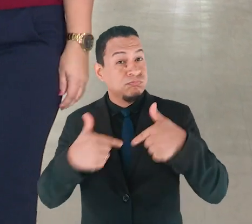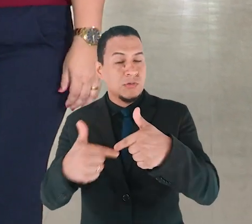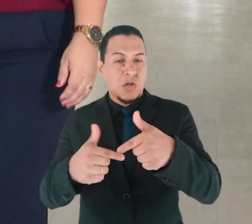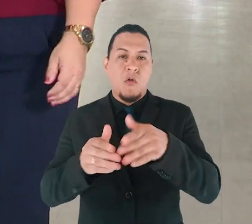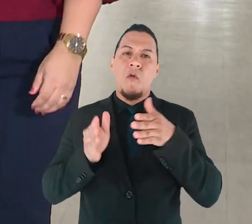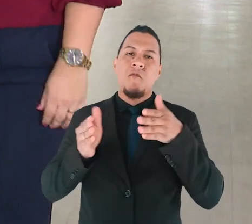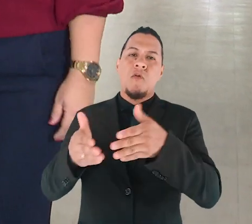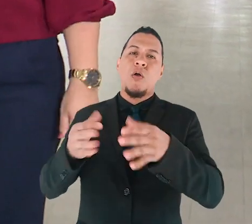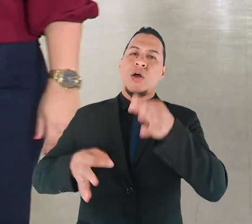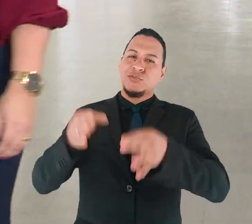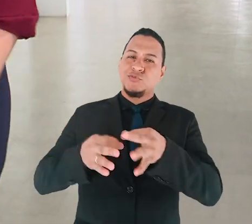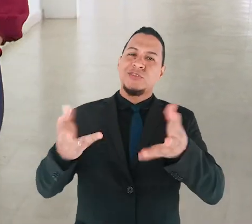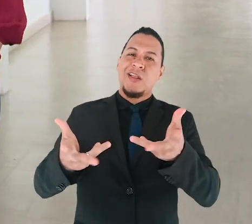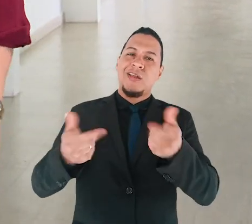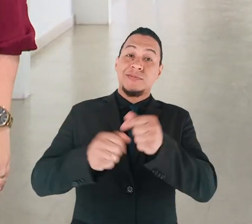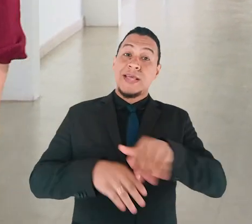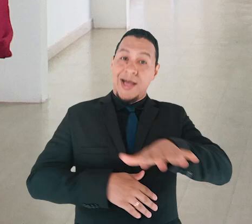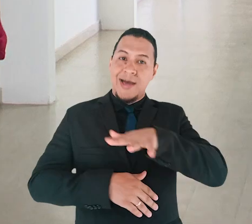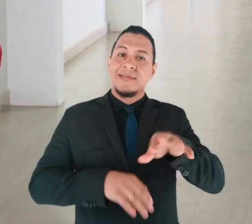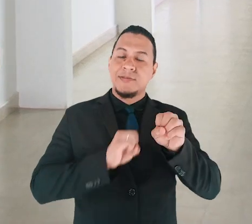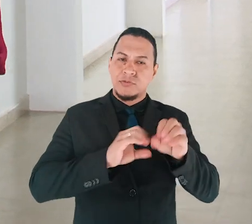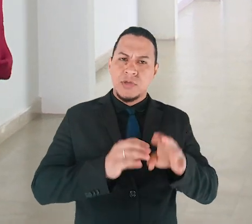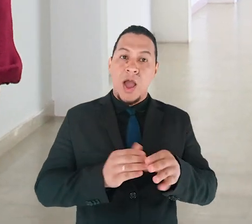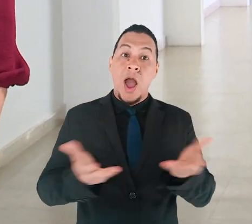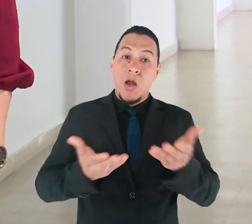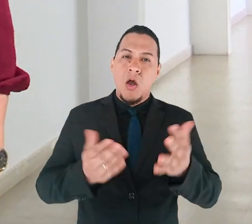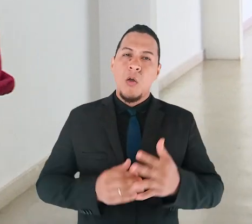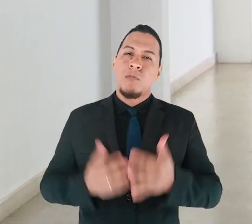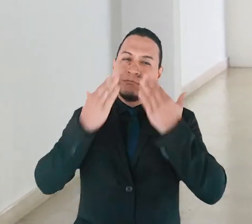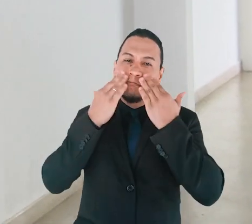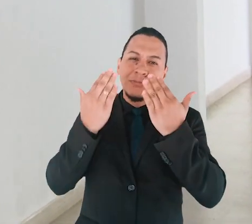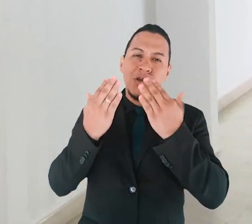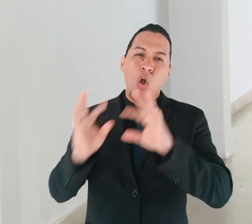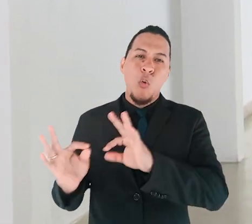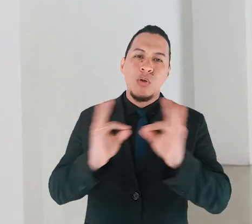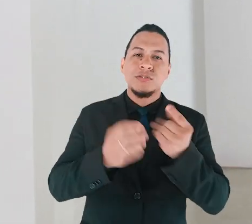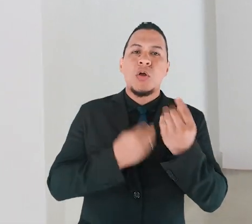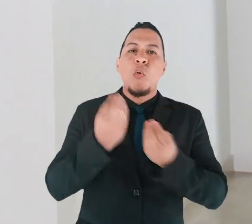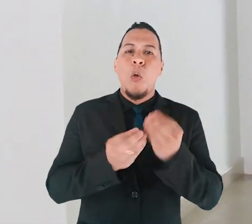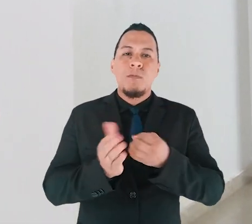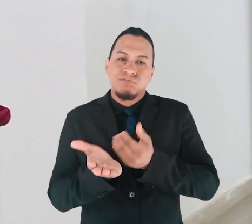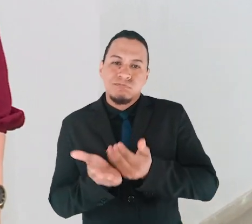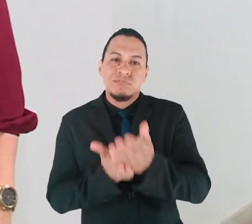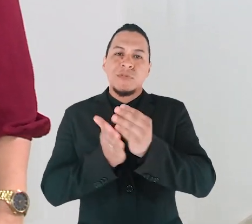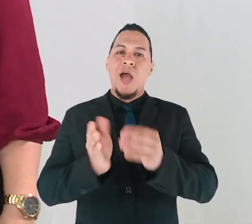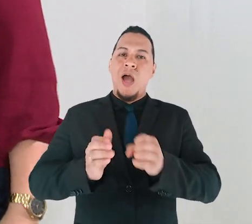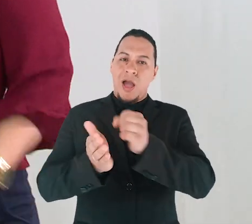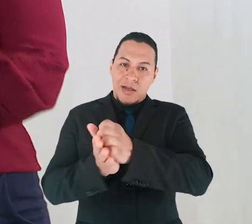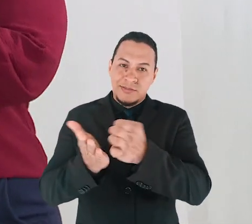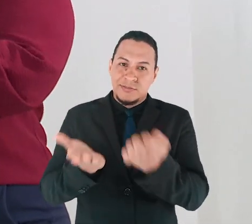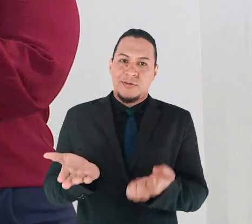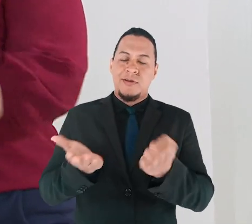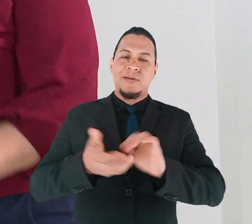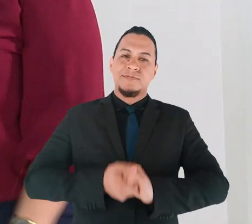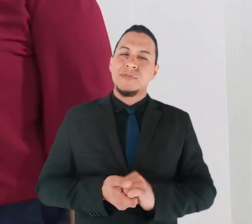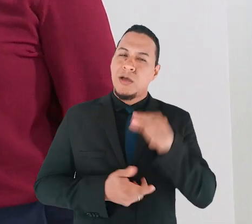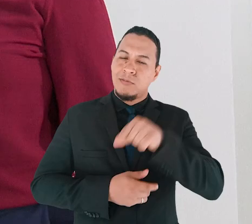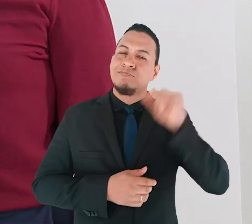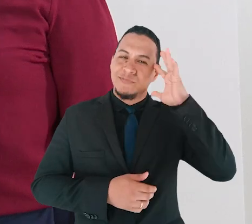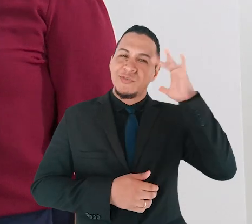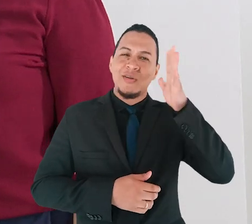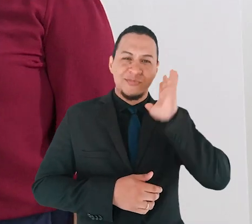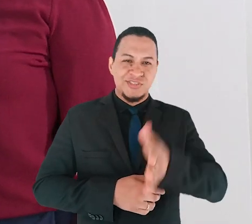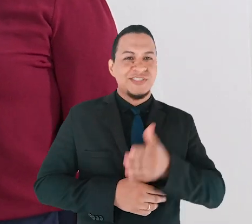justiça e excelência na educação. Vamos conhecer um pouco mais sobre a história da Escola Judicial de Roraima e Ju, um sonho